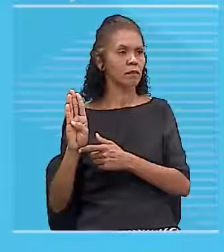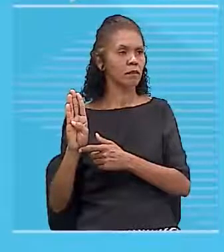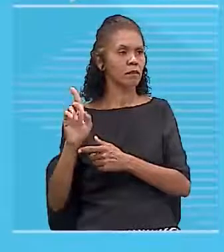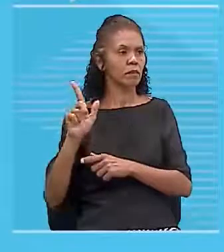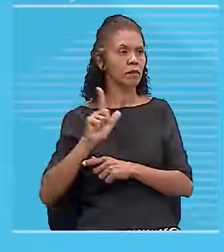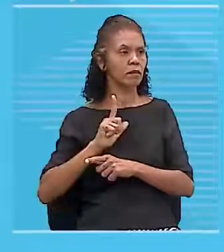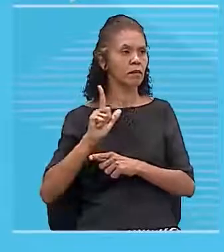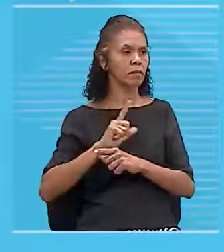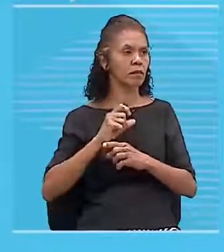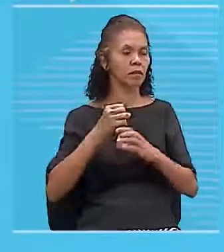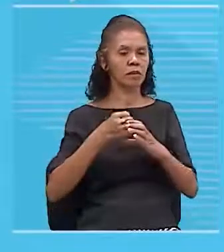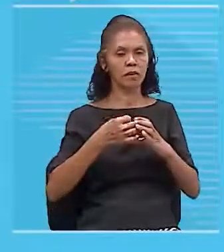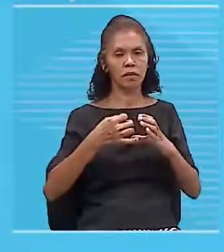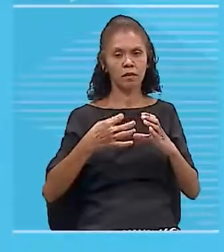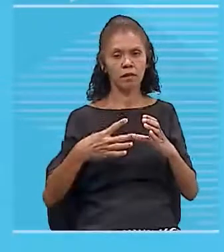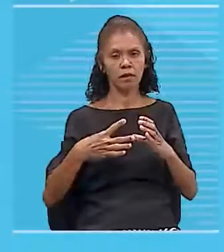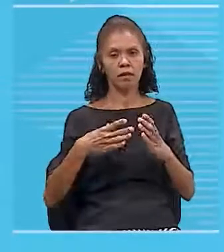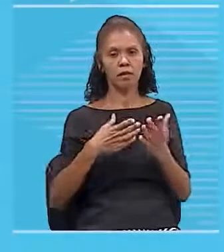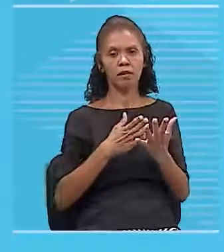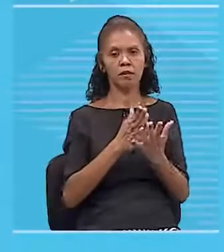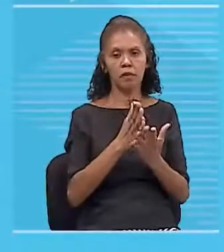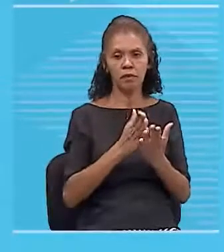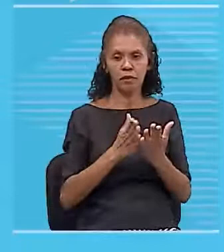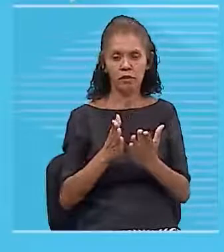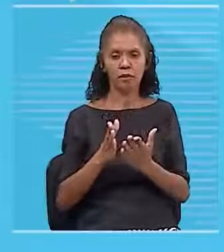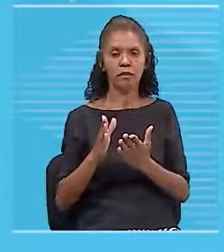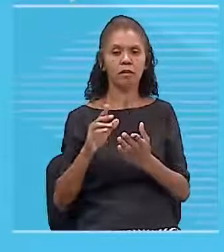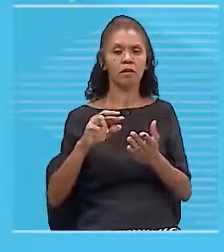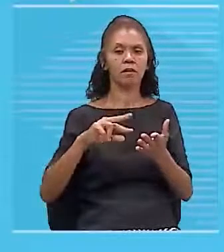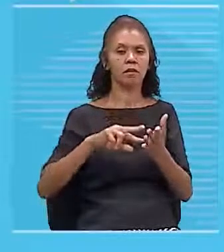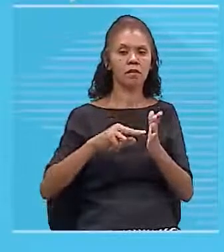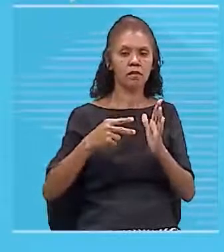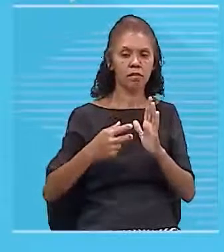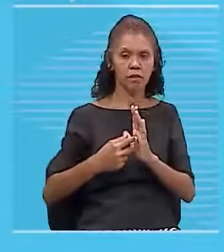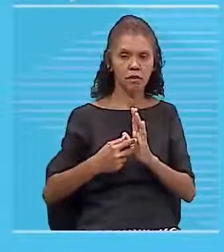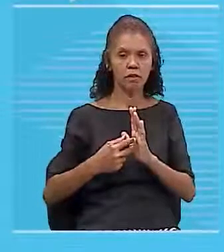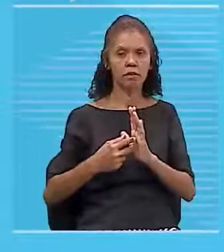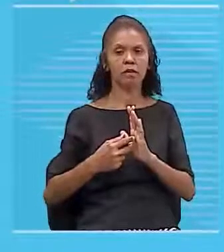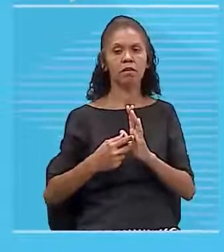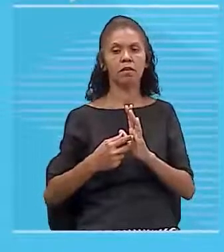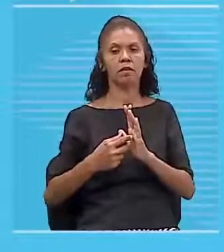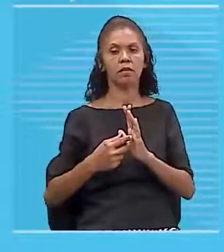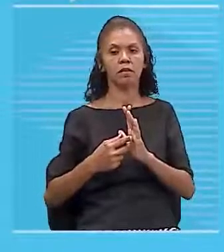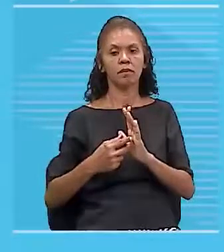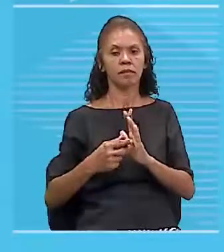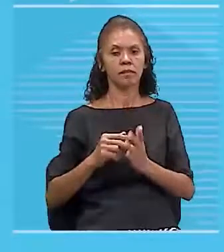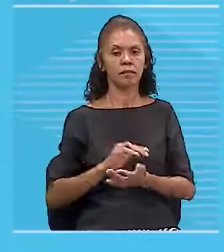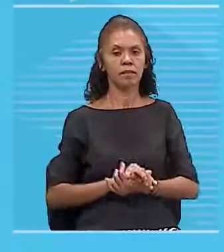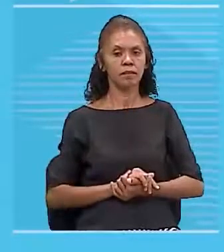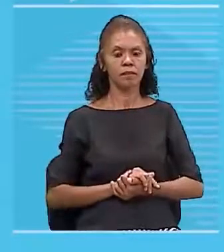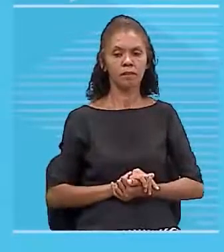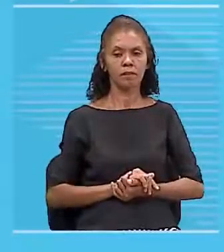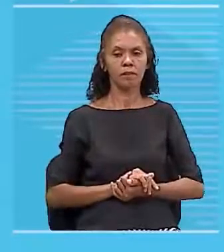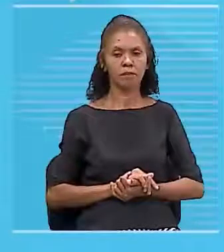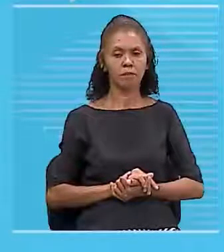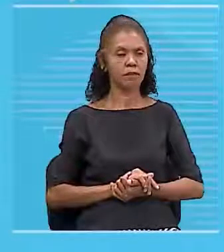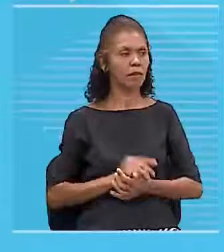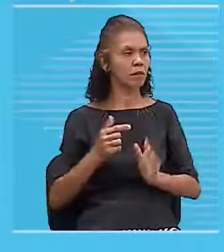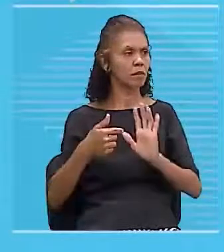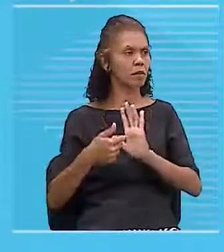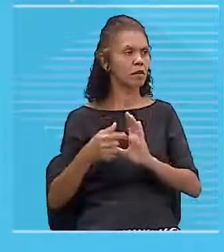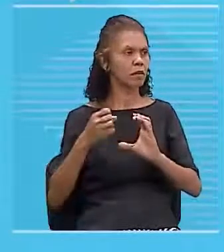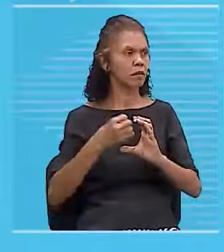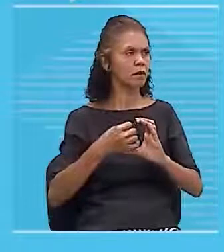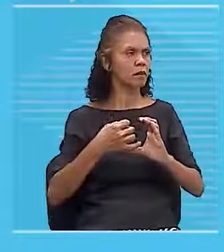característica de direção, sentido e intensidade. Tá bom? Vamos lá caracterizar ele.